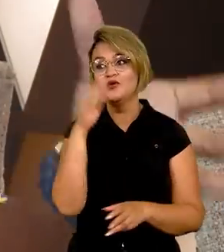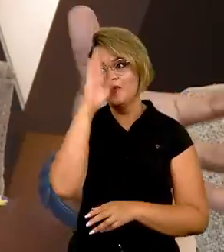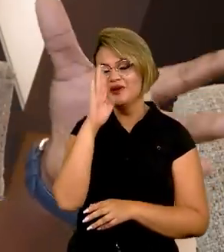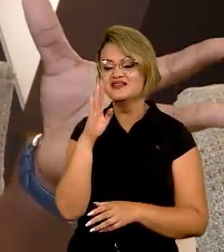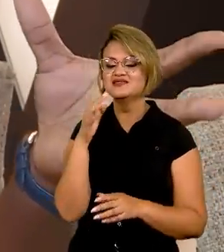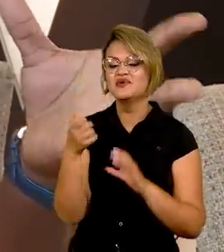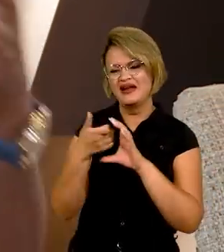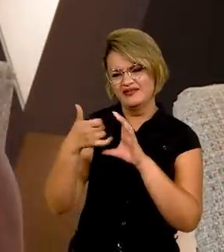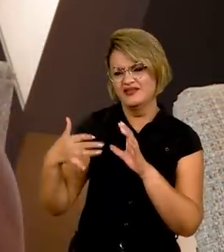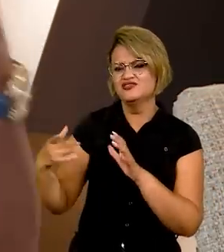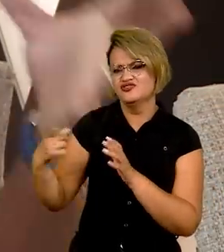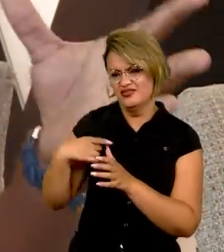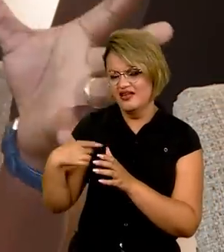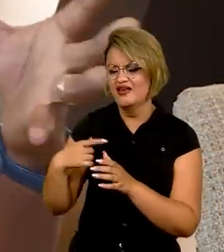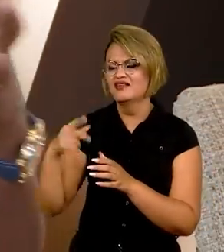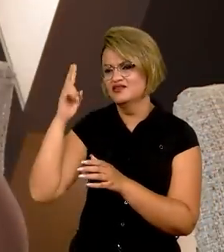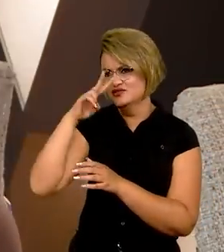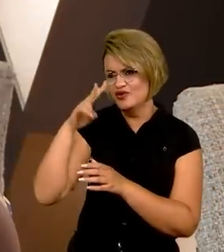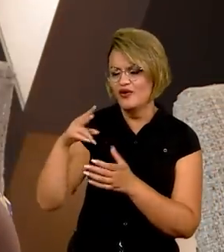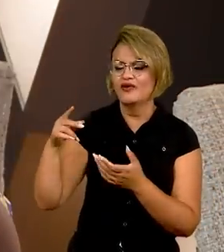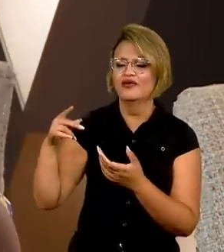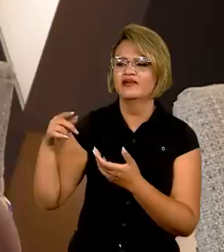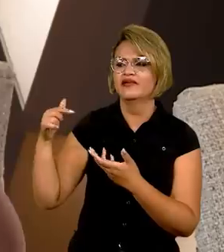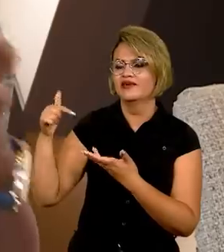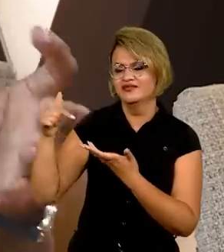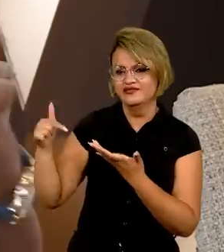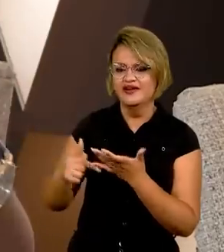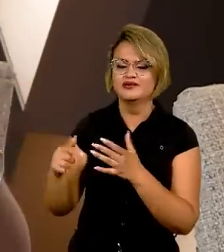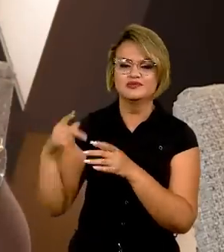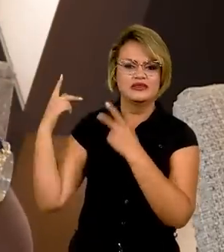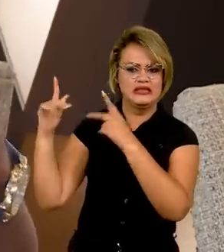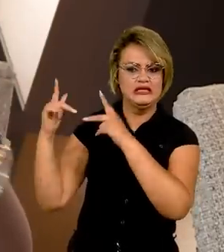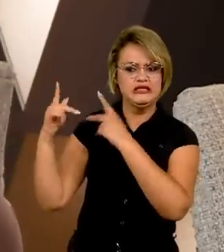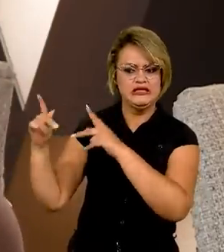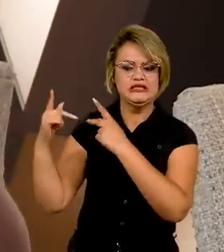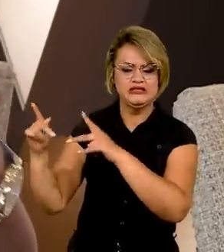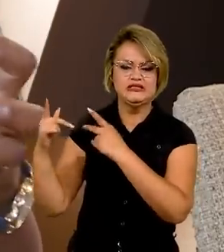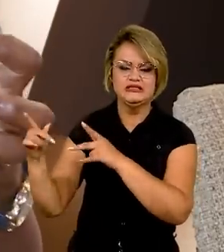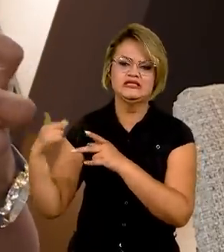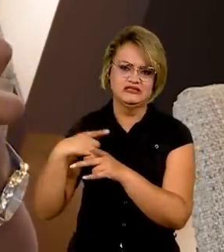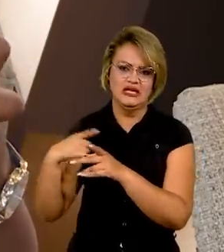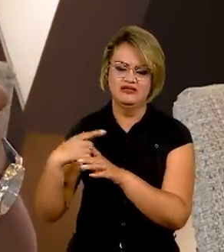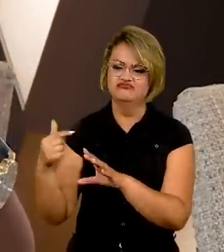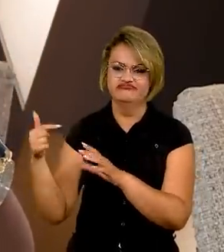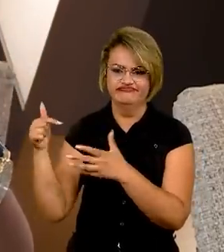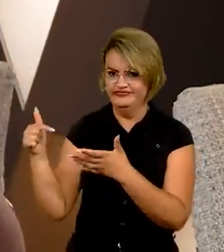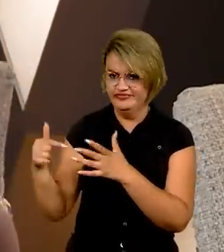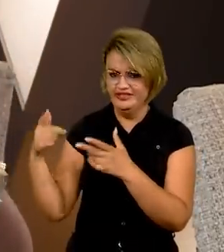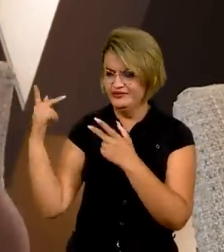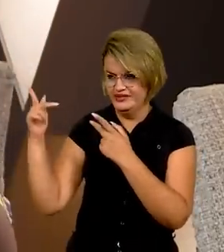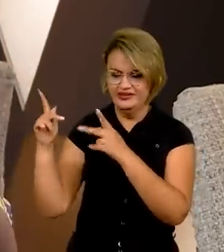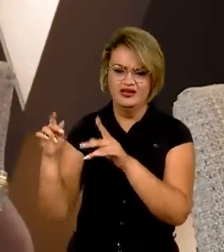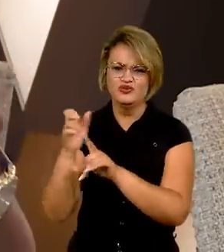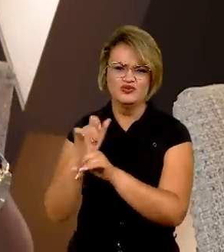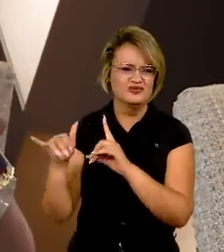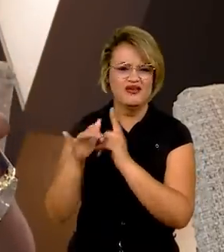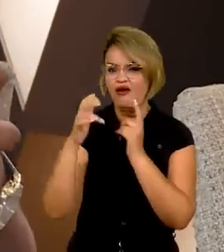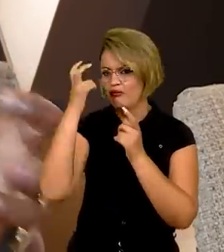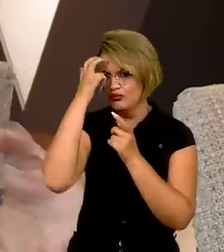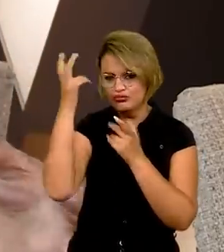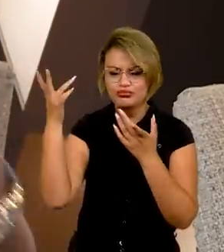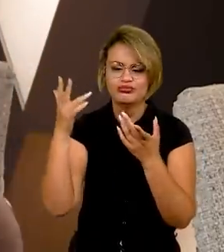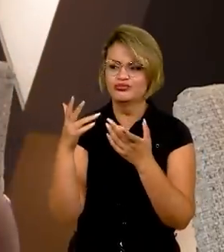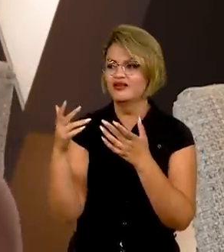próprias, uma história própria, tem um cruzamento demográfico, social e cultural